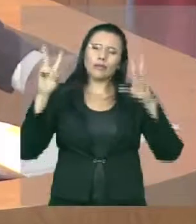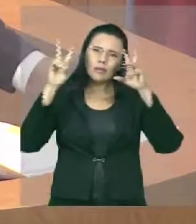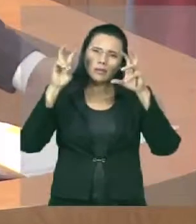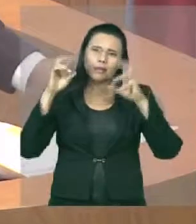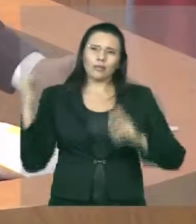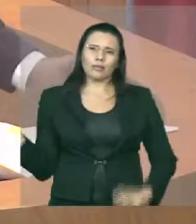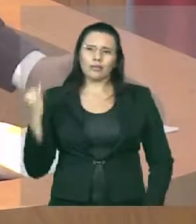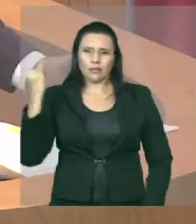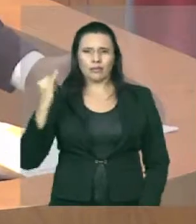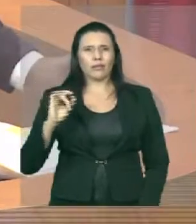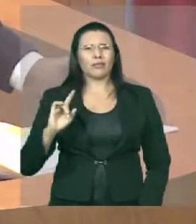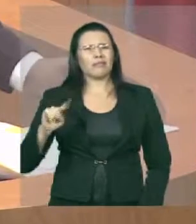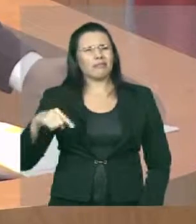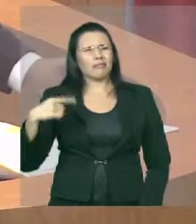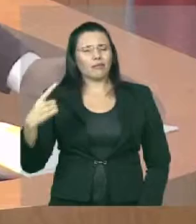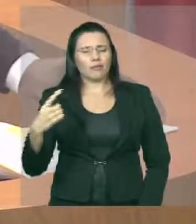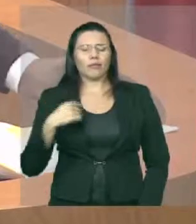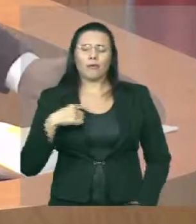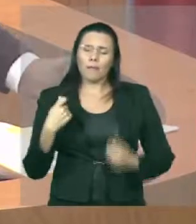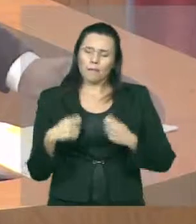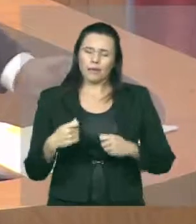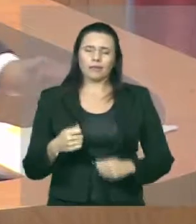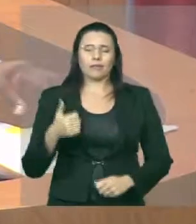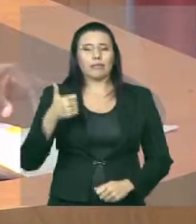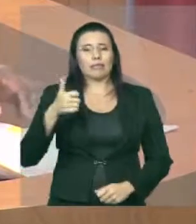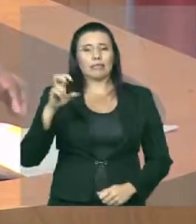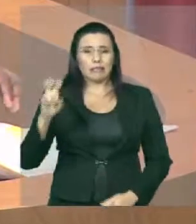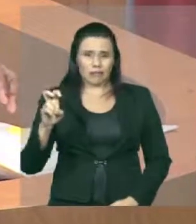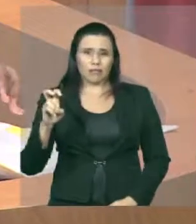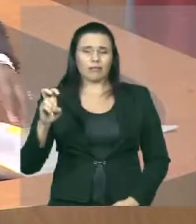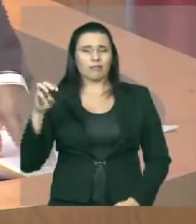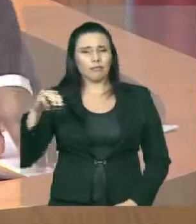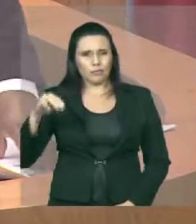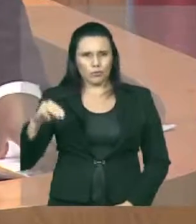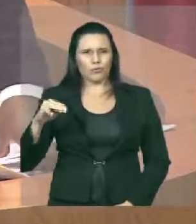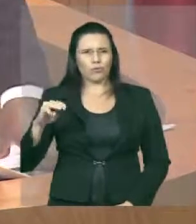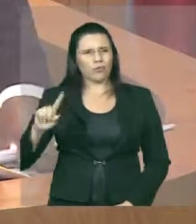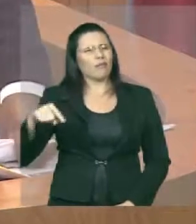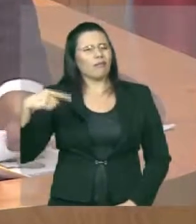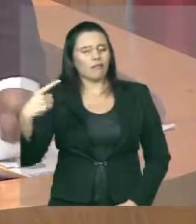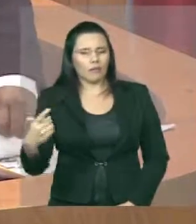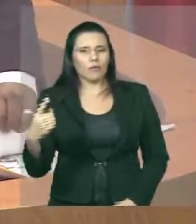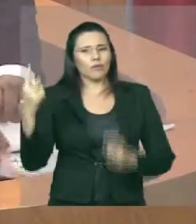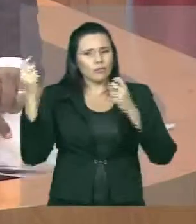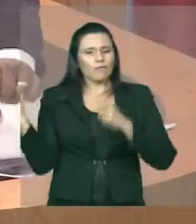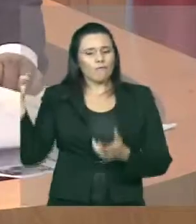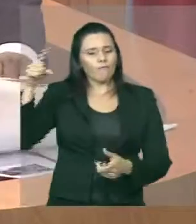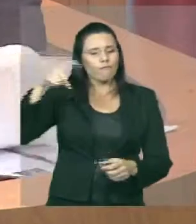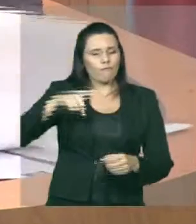15 minutos no tempo dos blocos. Estou recebendo hoje nesse parlamento